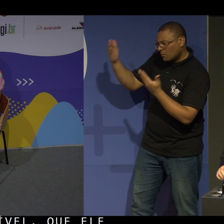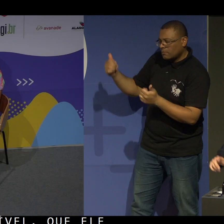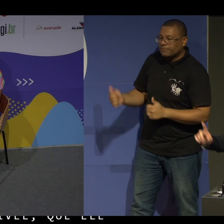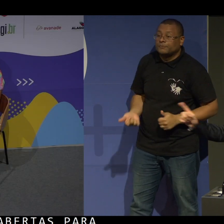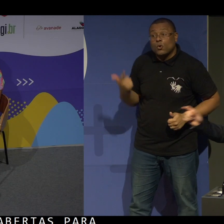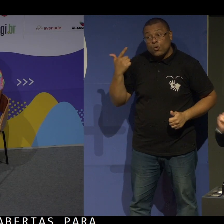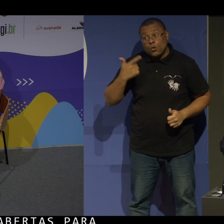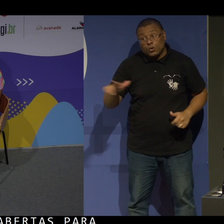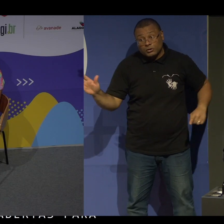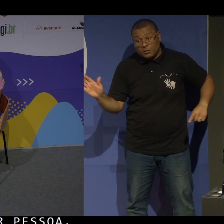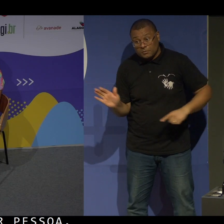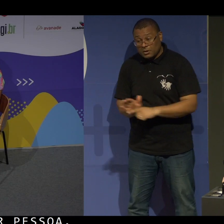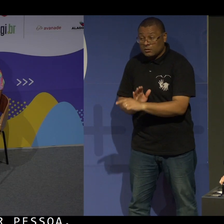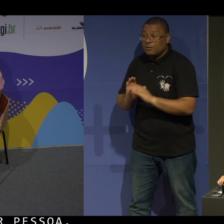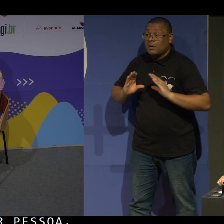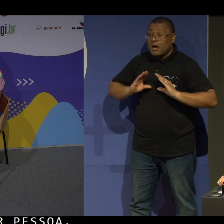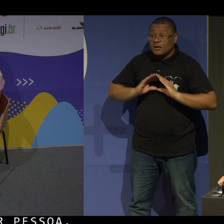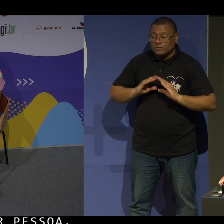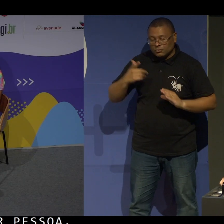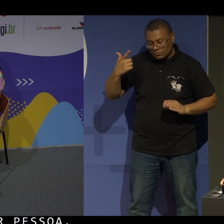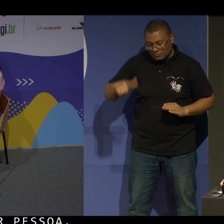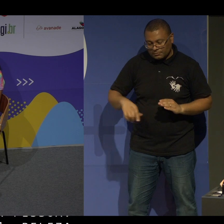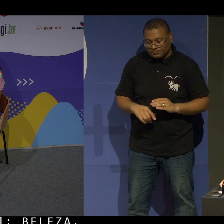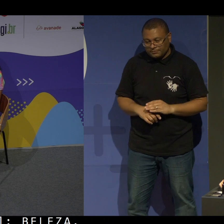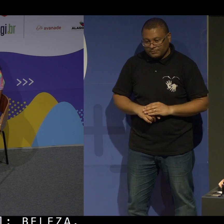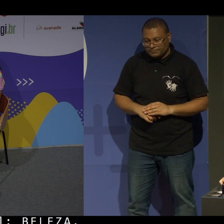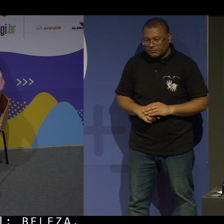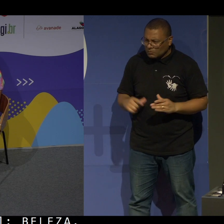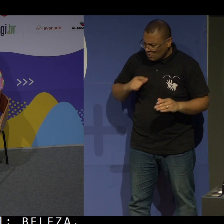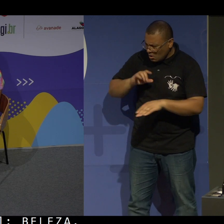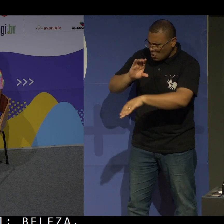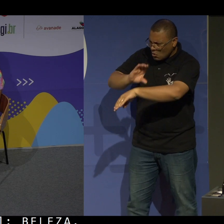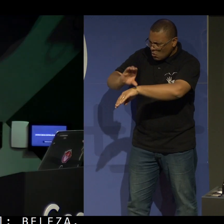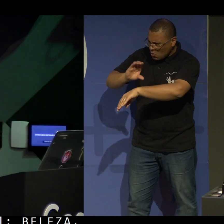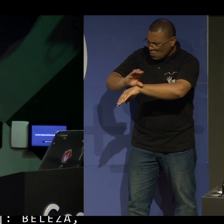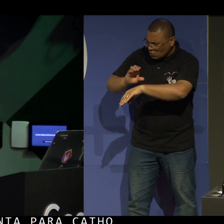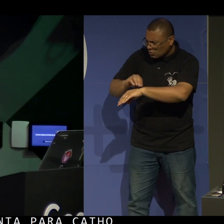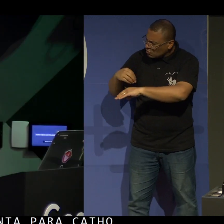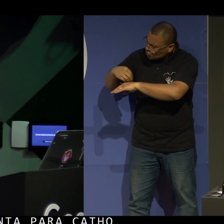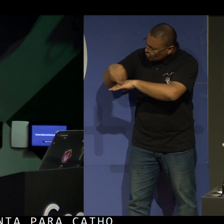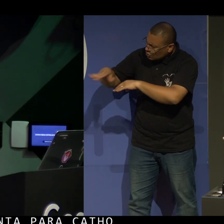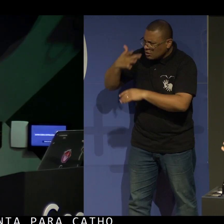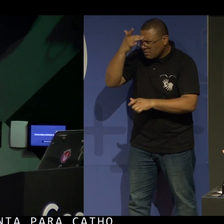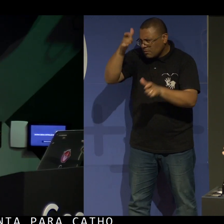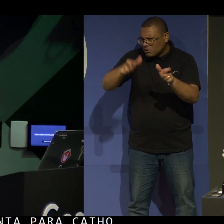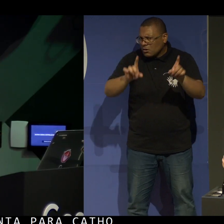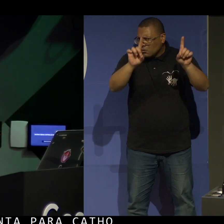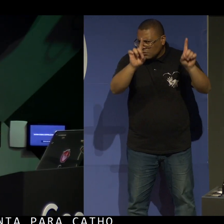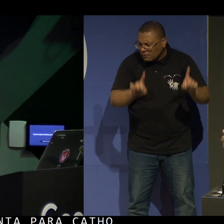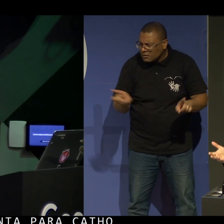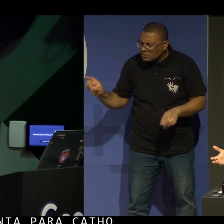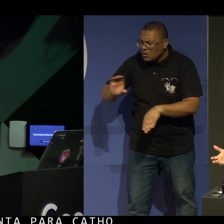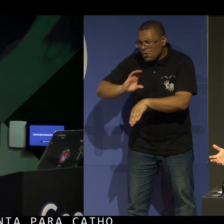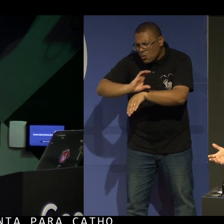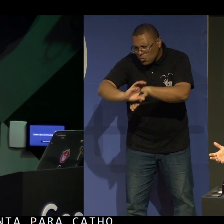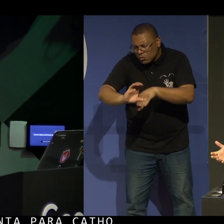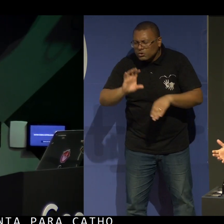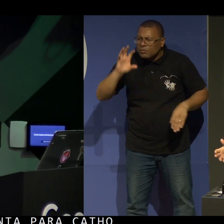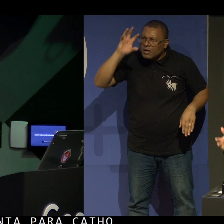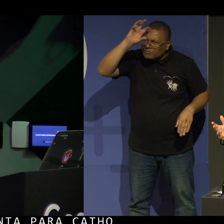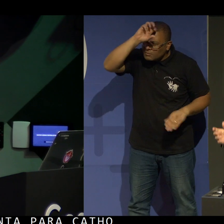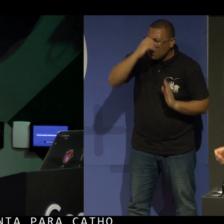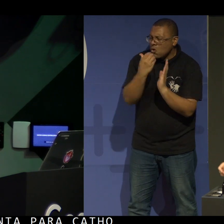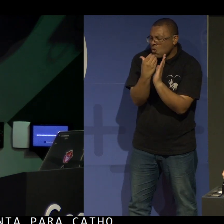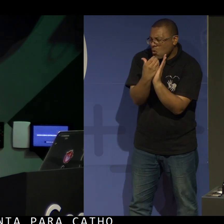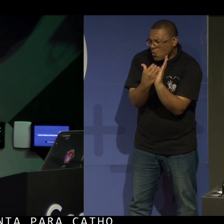Pergunta para a Cato também. Tem algum curso que vocês recomendam para pessoas com deficiência que elas possam fazer para ter um